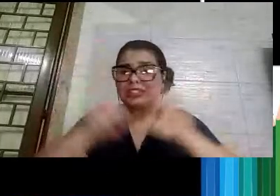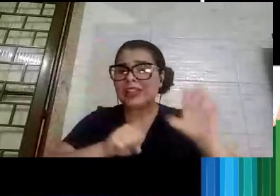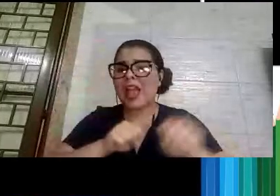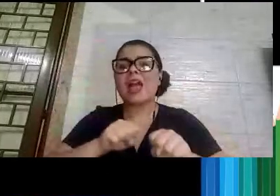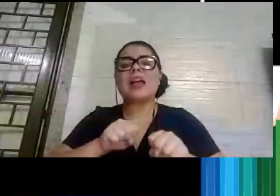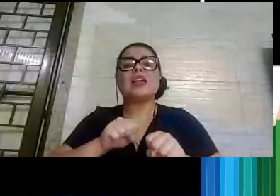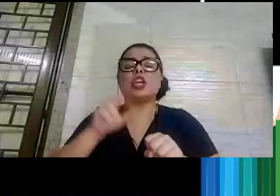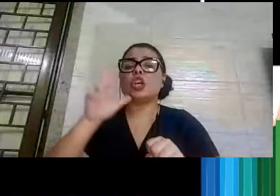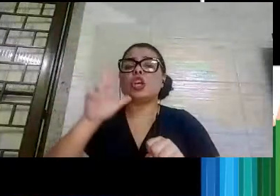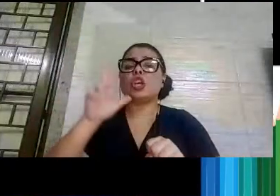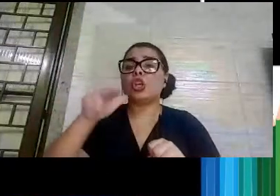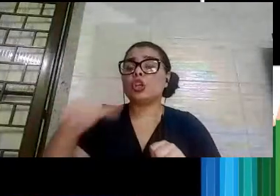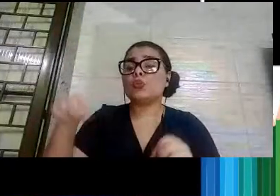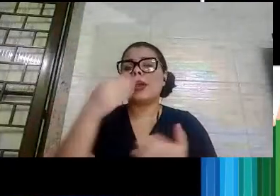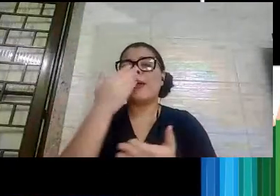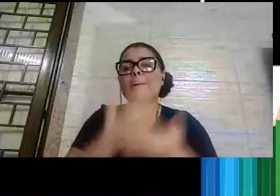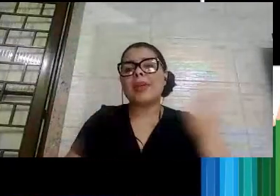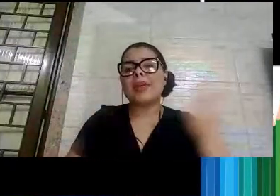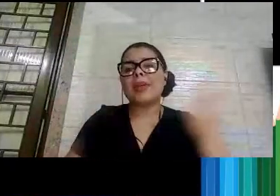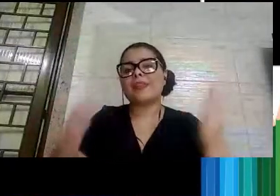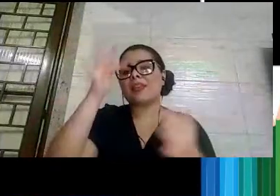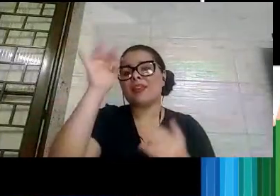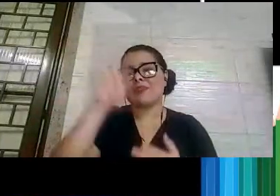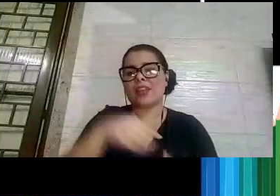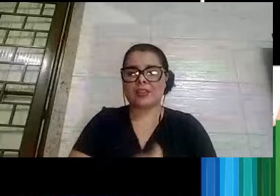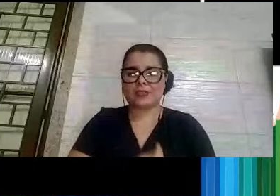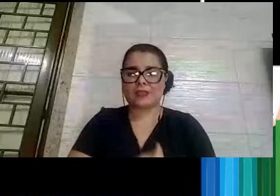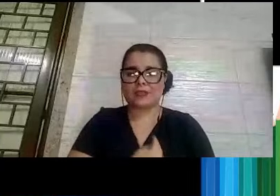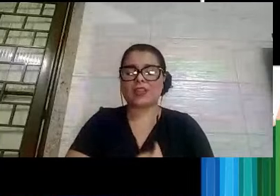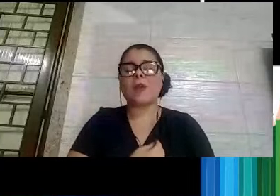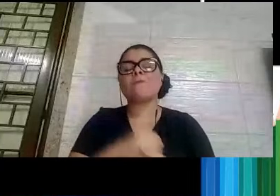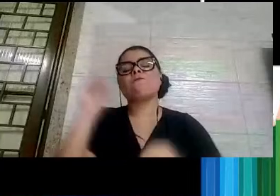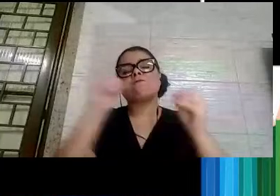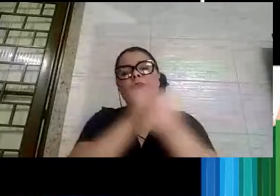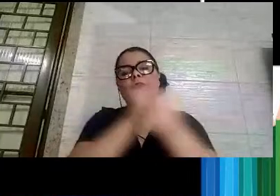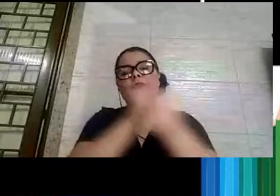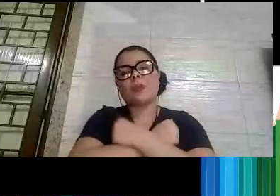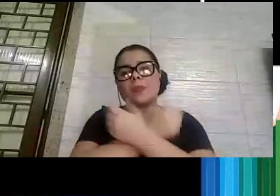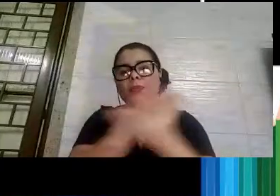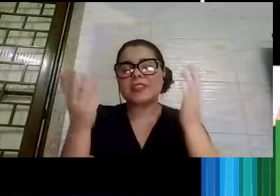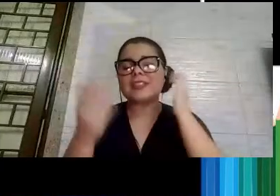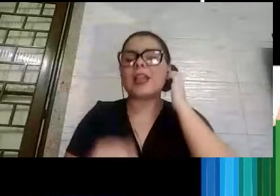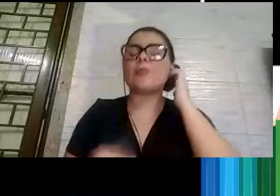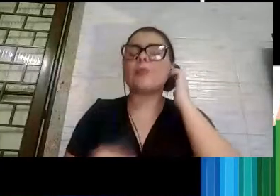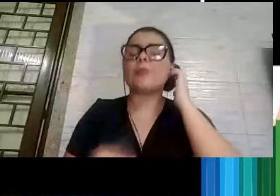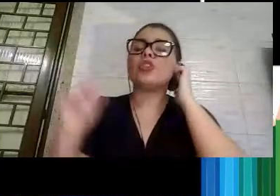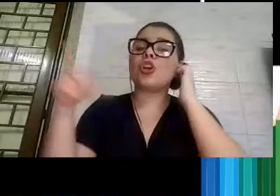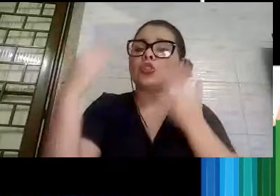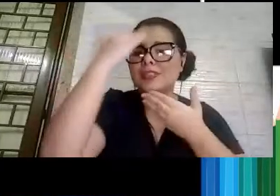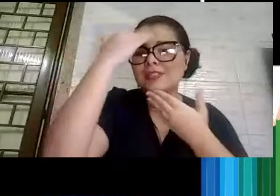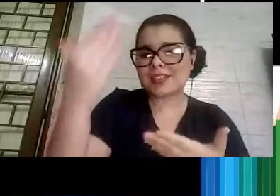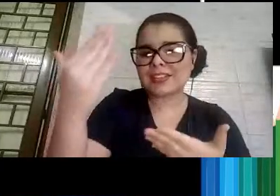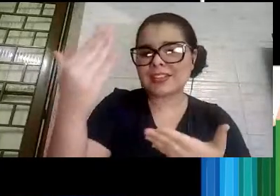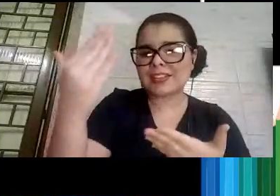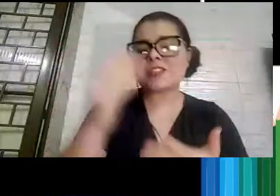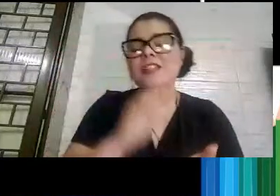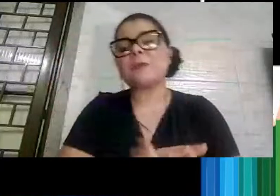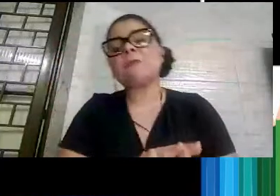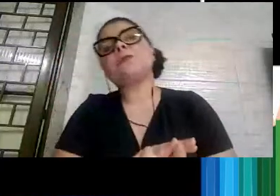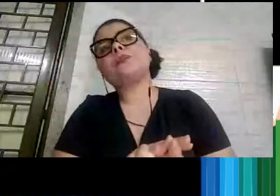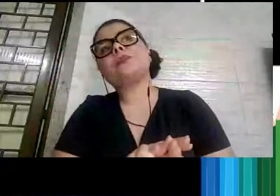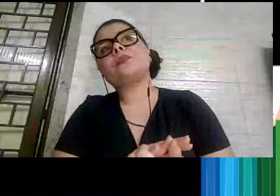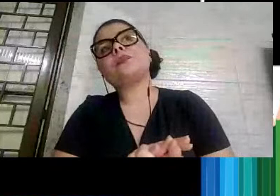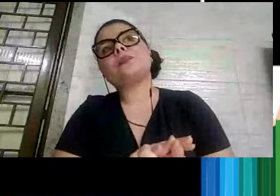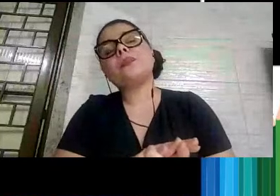nunca perder a fé na vida, obrigado, um abraço para vocês. Nada, nós é que agradecemos, professor, em nome de toda a